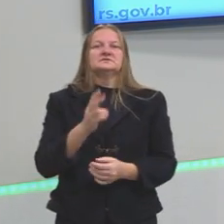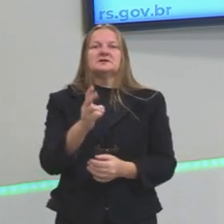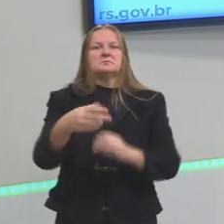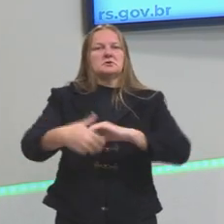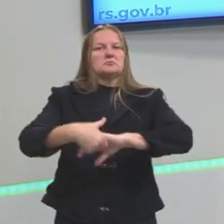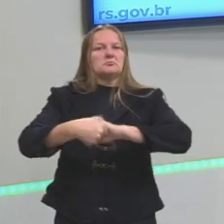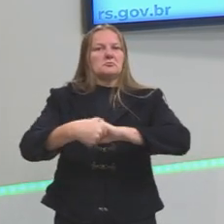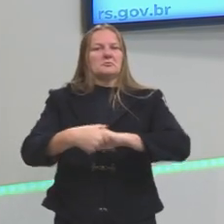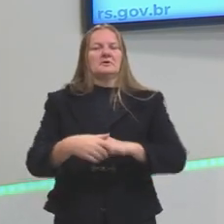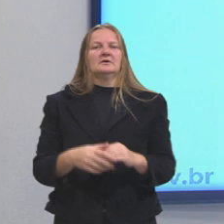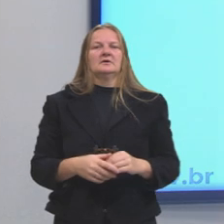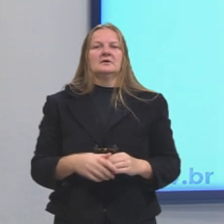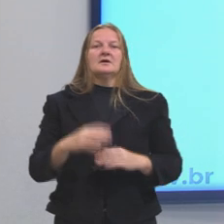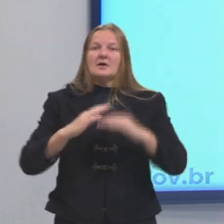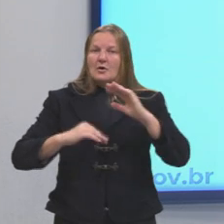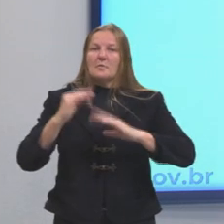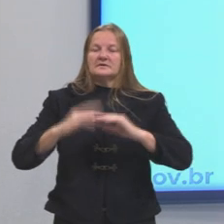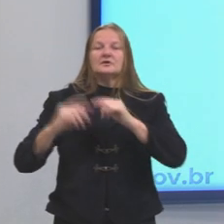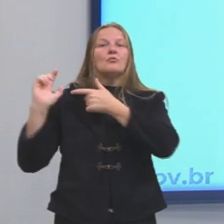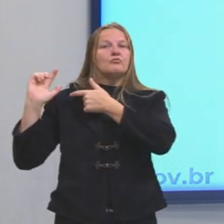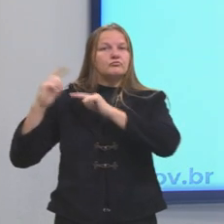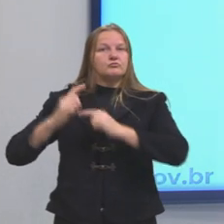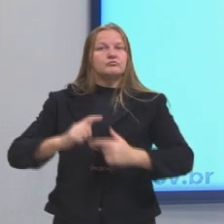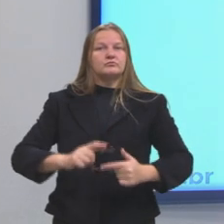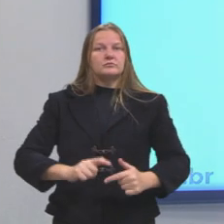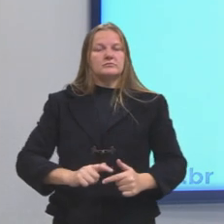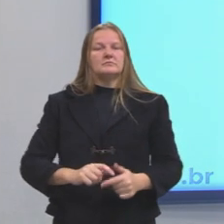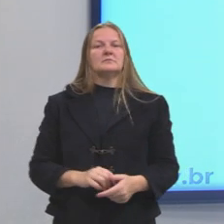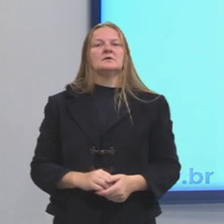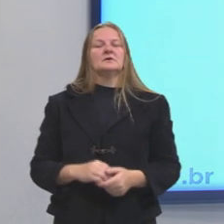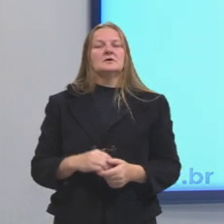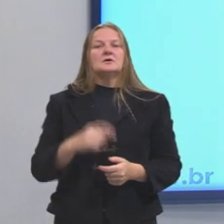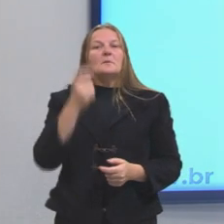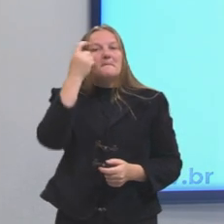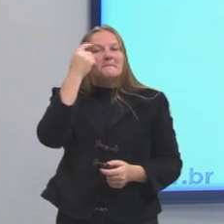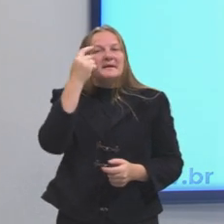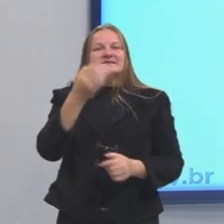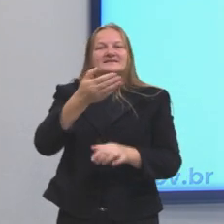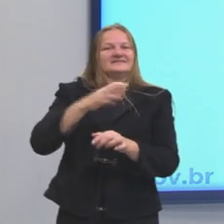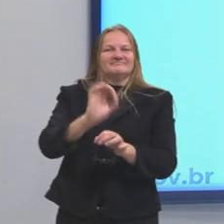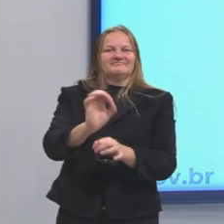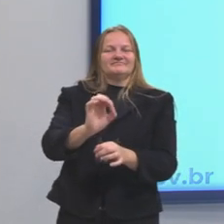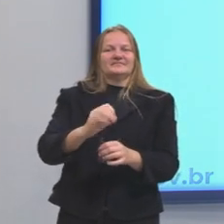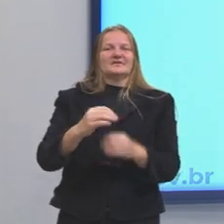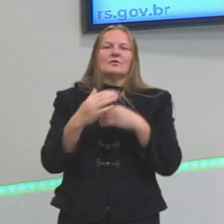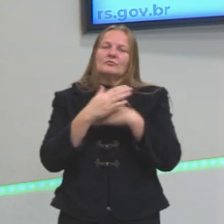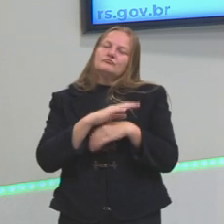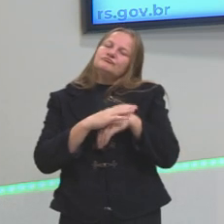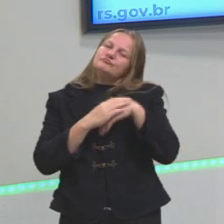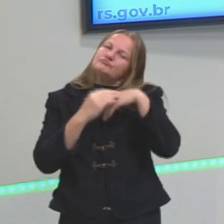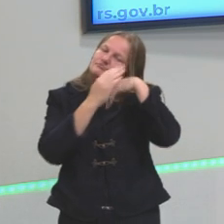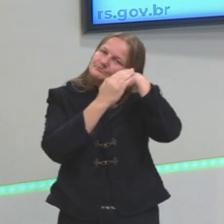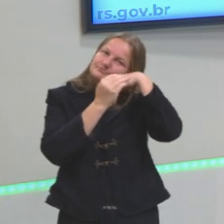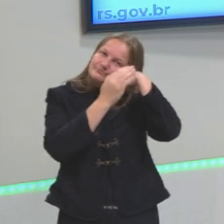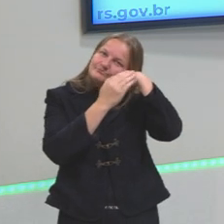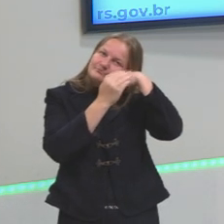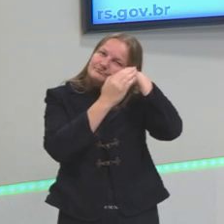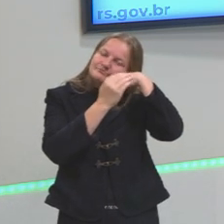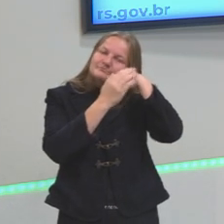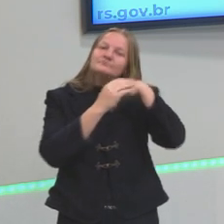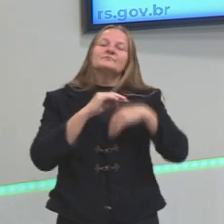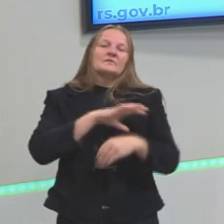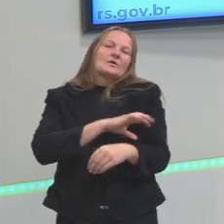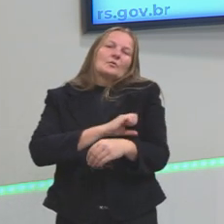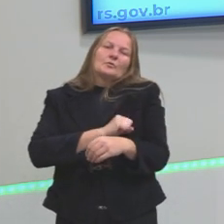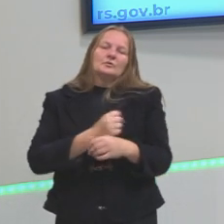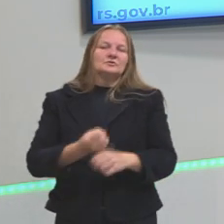pessoas. Essa é uma ação tradicional. toma essa ação sem pensar. Ação afetiva, nós agimos de acordo com as